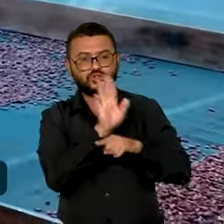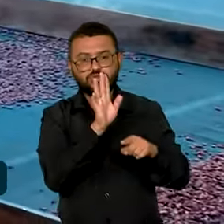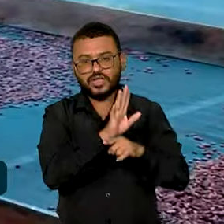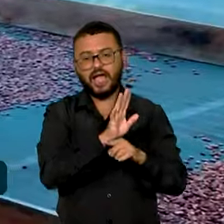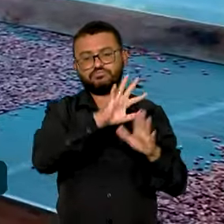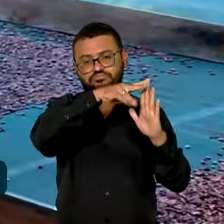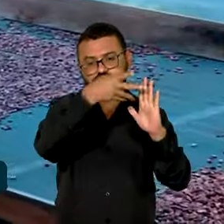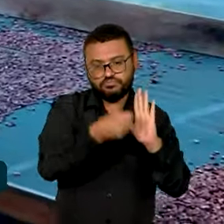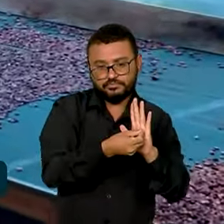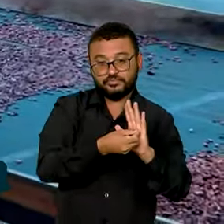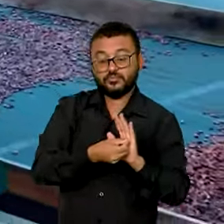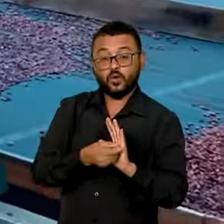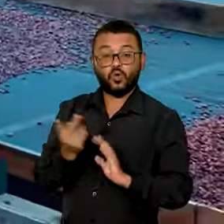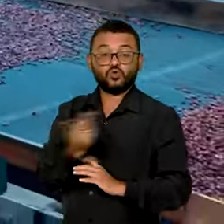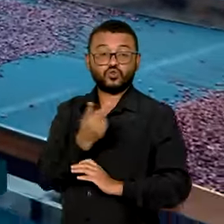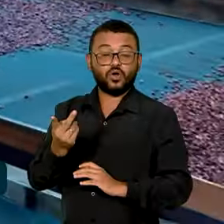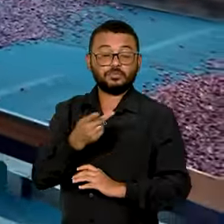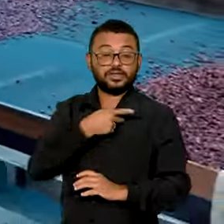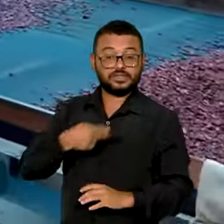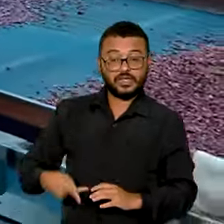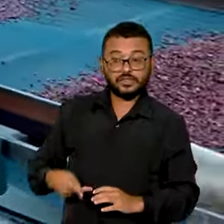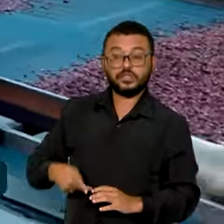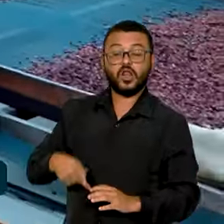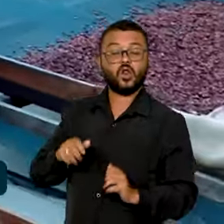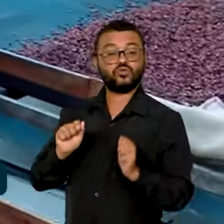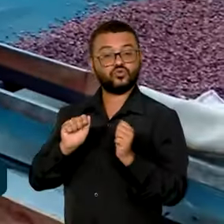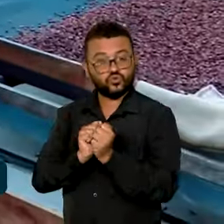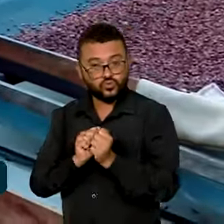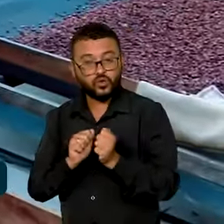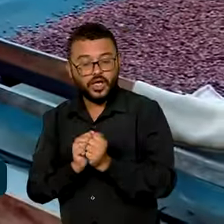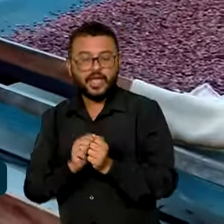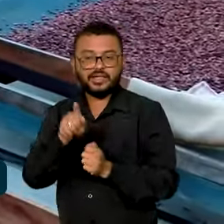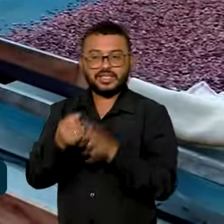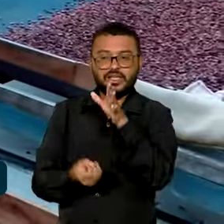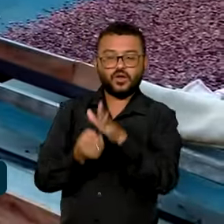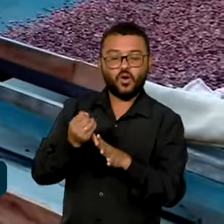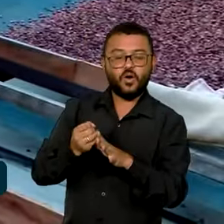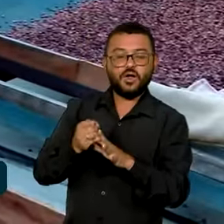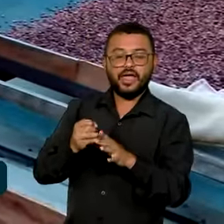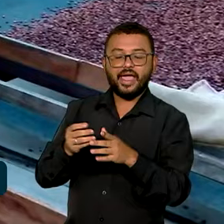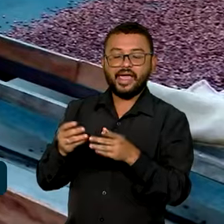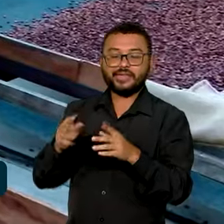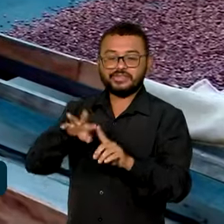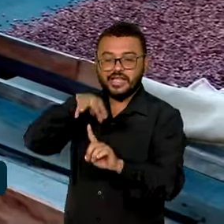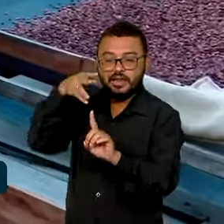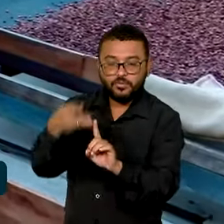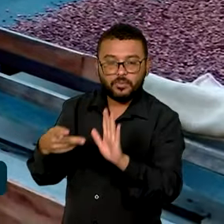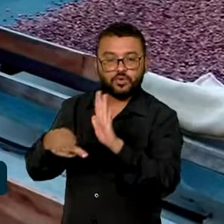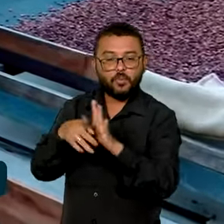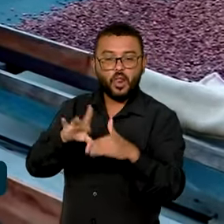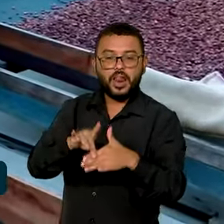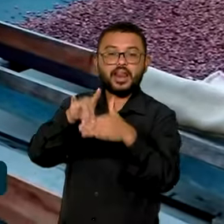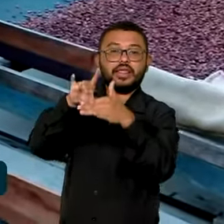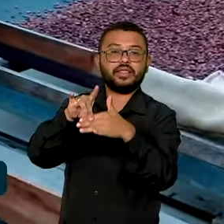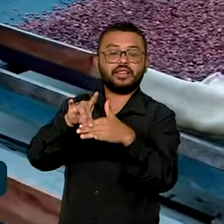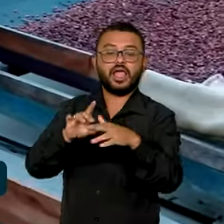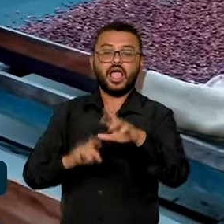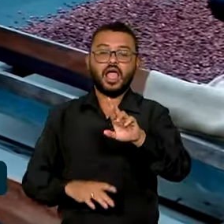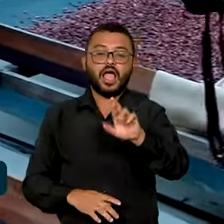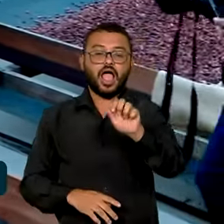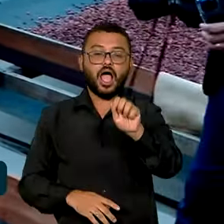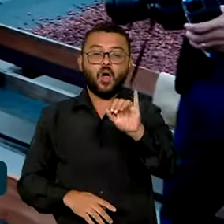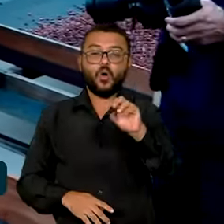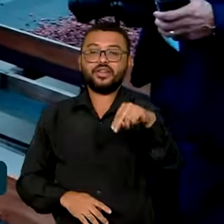compromisso de Lula e Macron na ilha do Kombu foi uma cerimônia de homenagem ao mundialmente reconhecido líder Raoni,